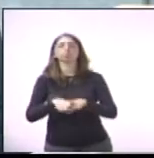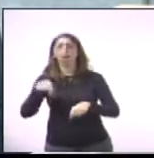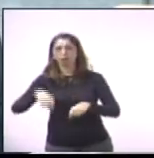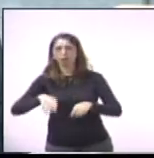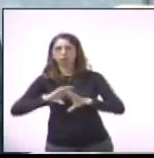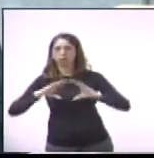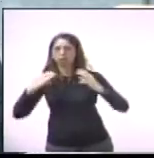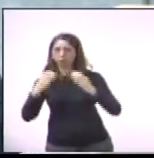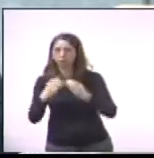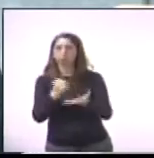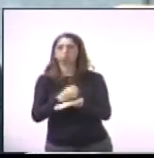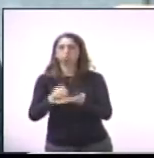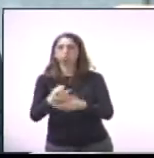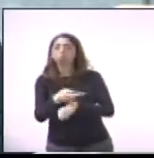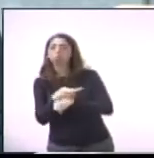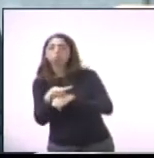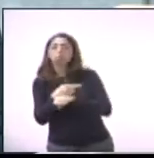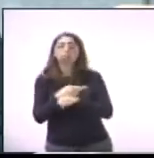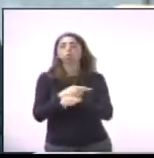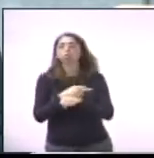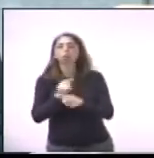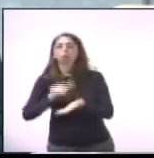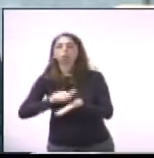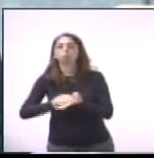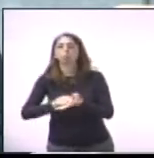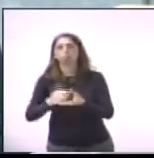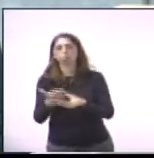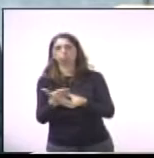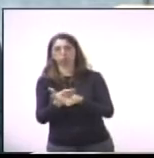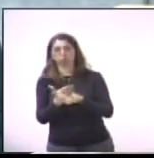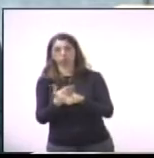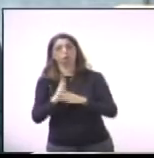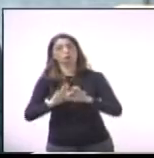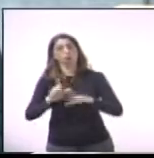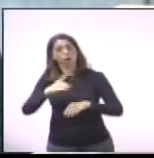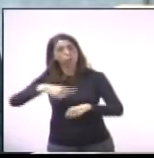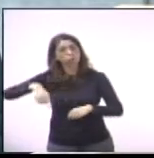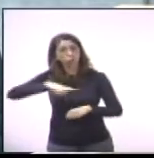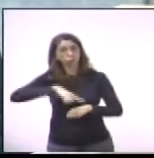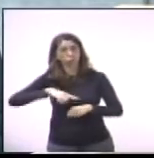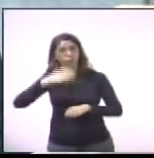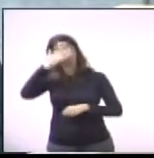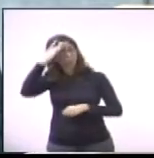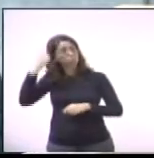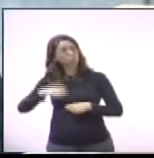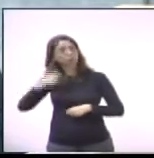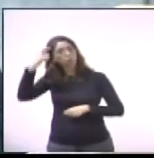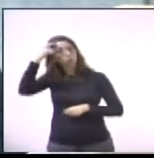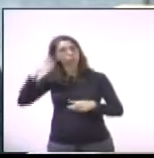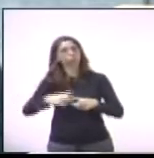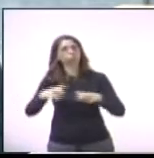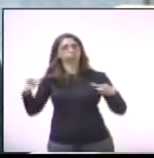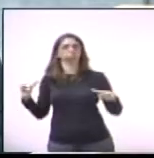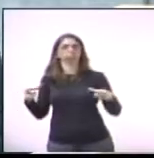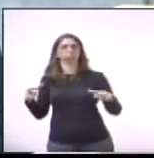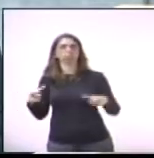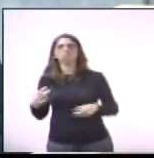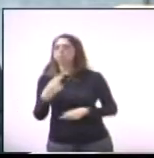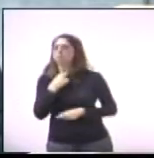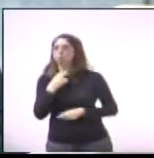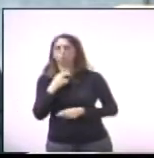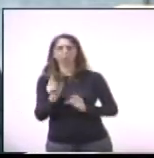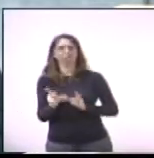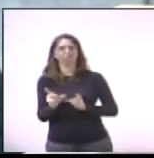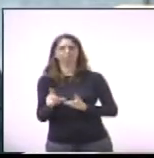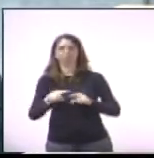o protocolo que foi feito. Então, é bom que as pessoas tenham consciência que os lotes não podem ser